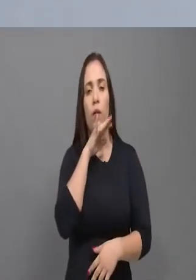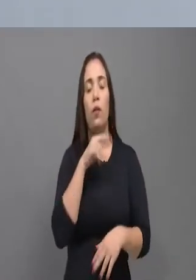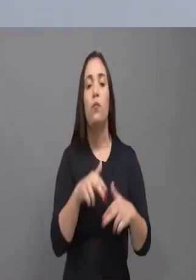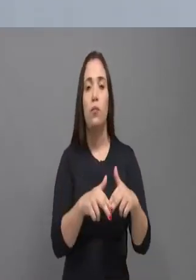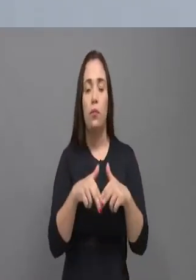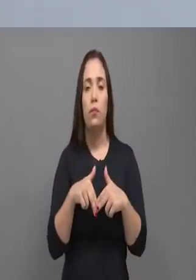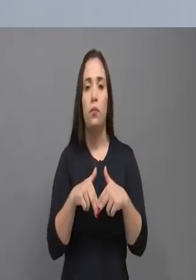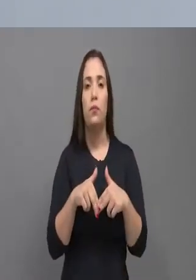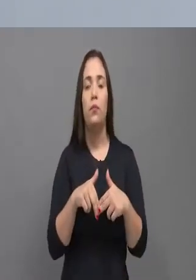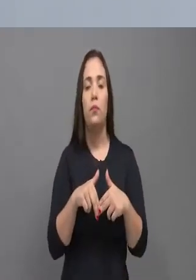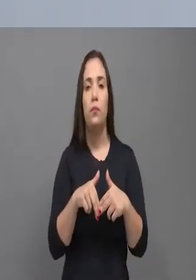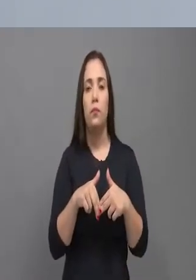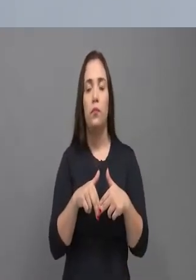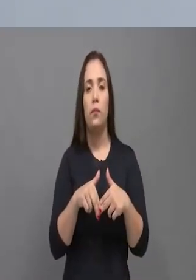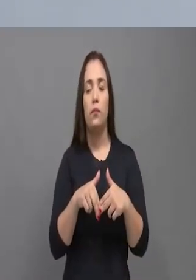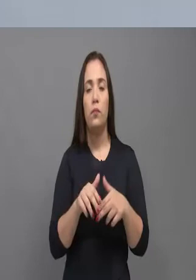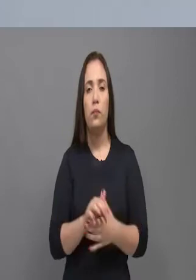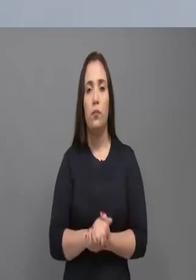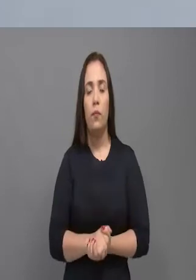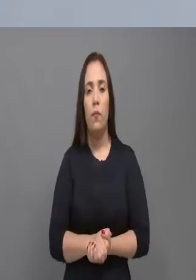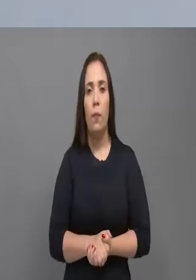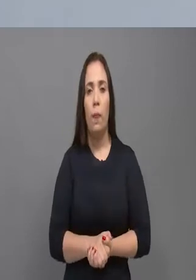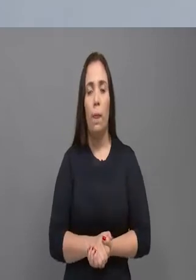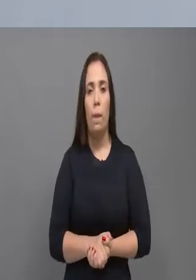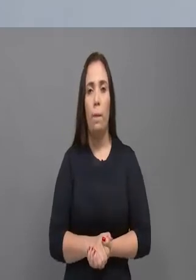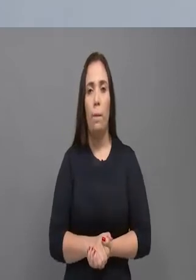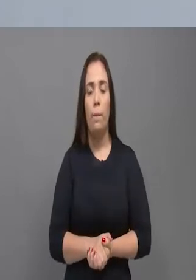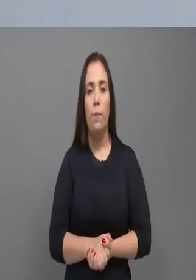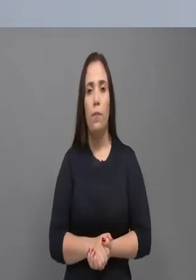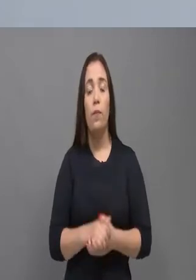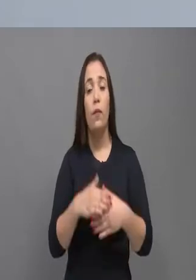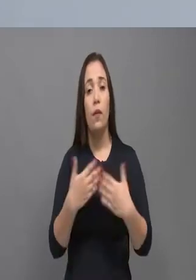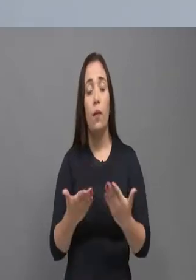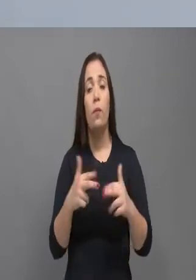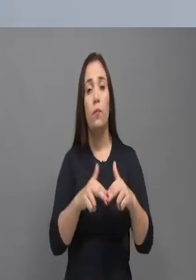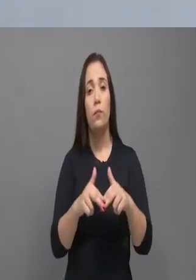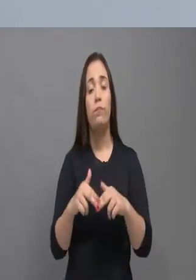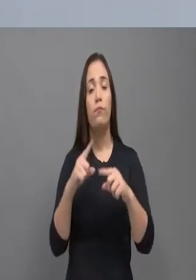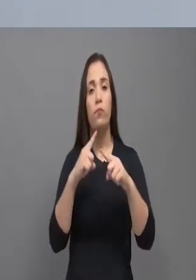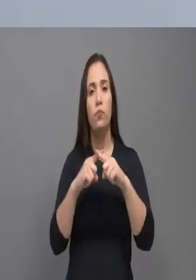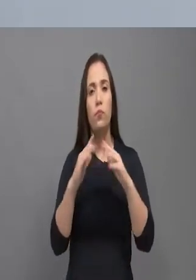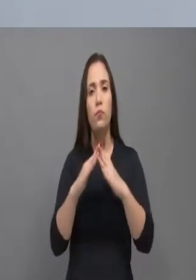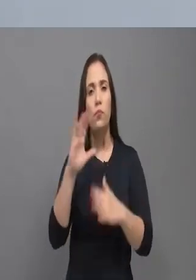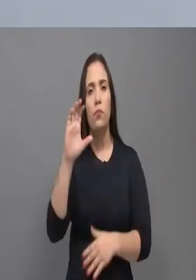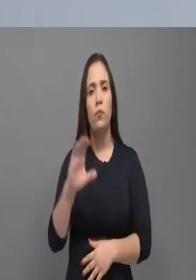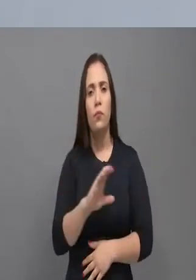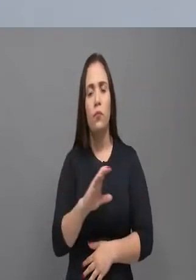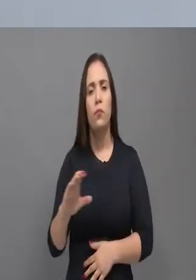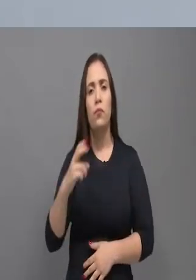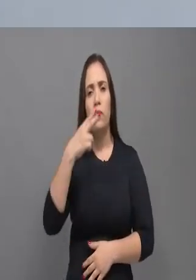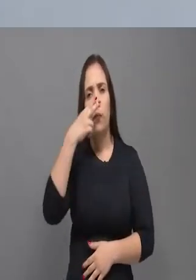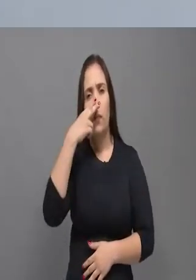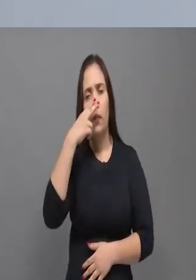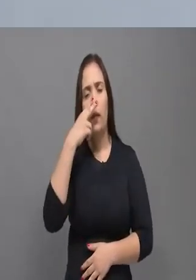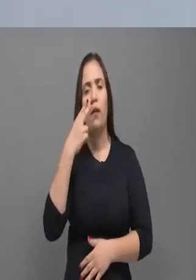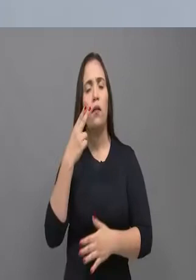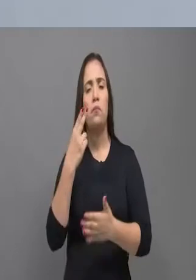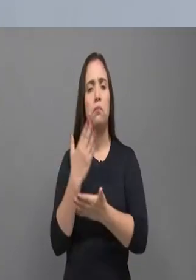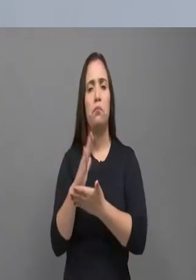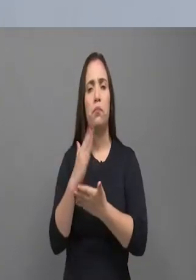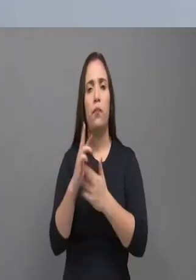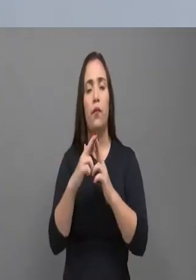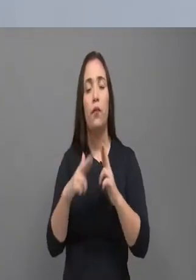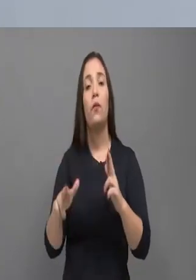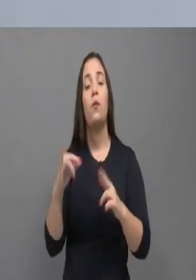no resgate, né? Porque o Estado não faz isso, no resgate de quem pode ser resgatado do caminho das drogas.